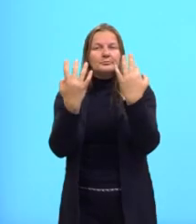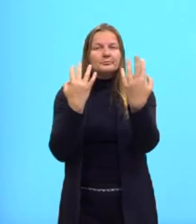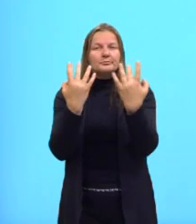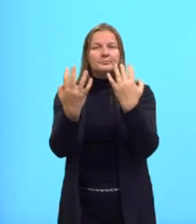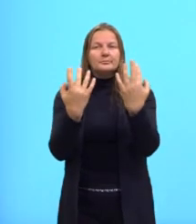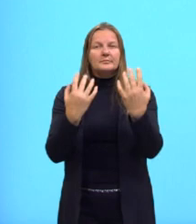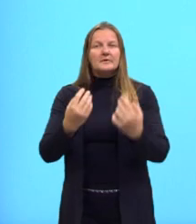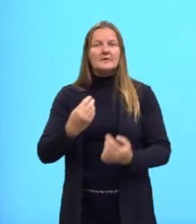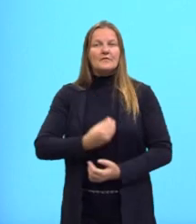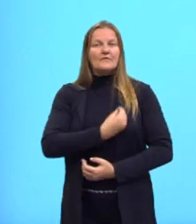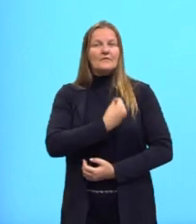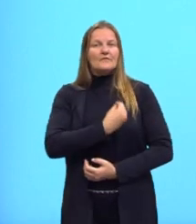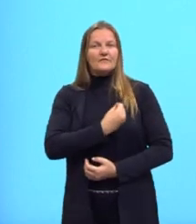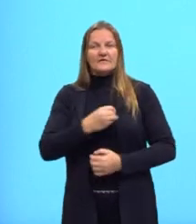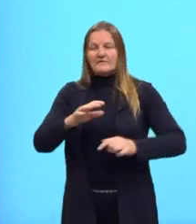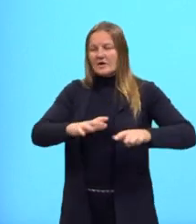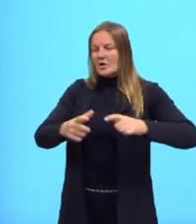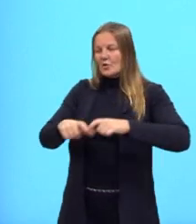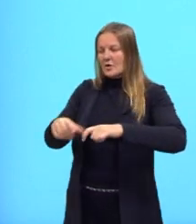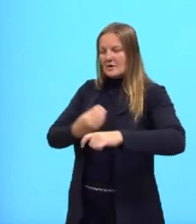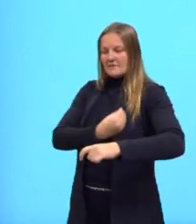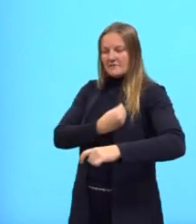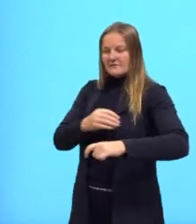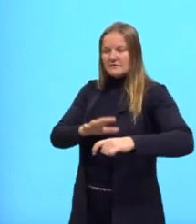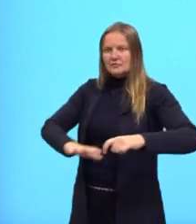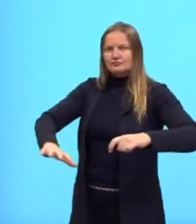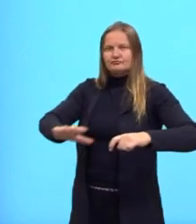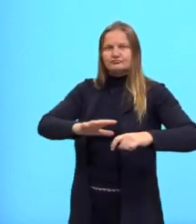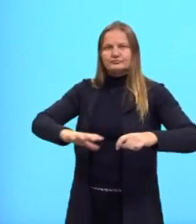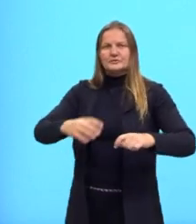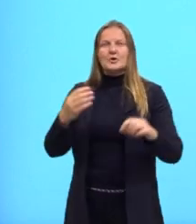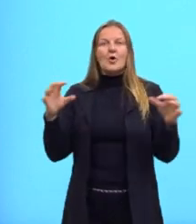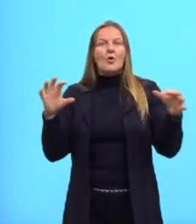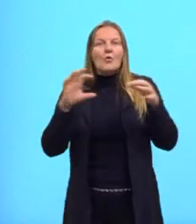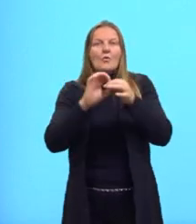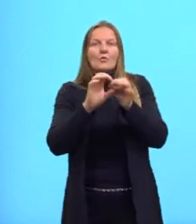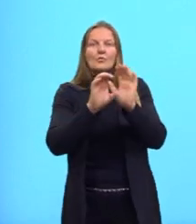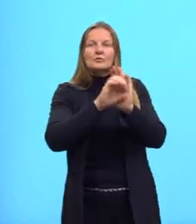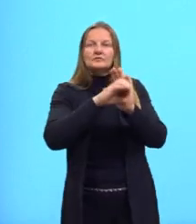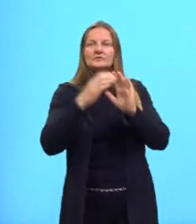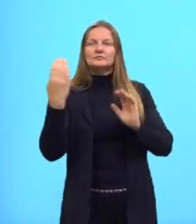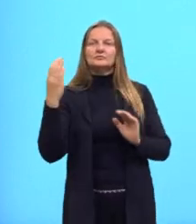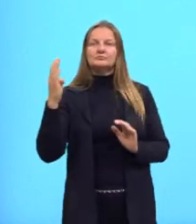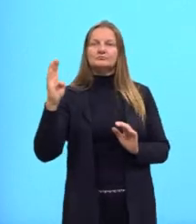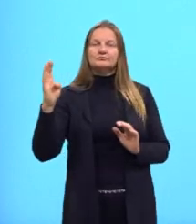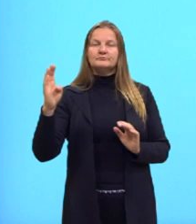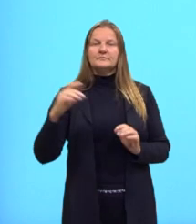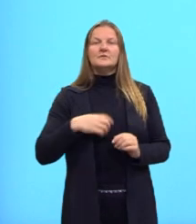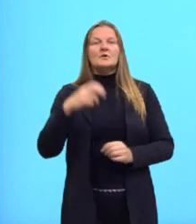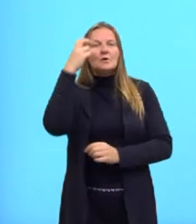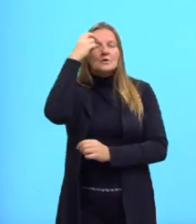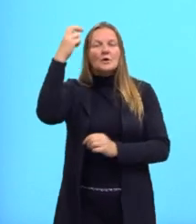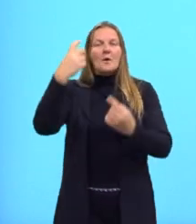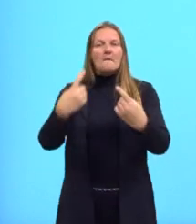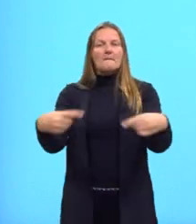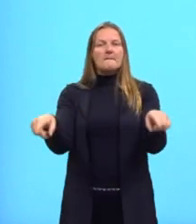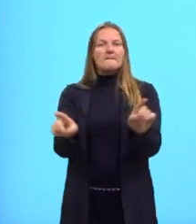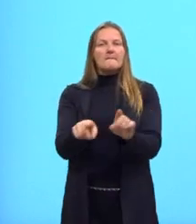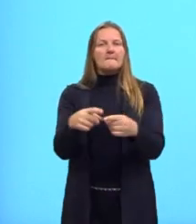entre os seres vivos e o ambiente. Ela está ligada aos conceitos da biologia. A inteligência musical.